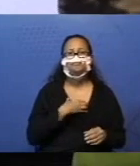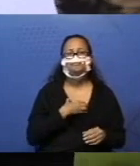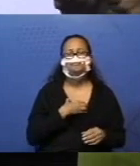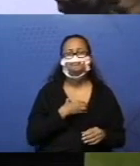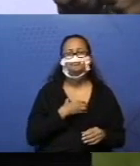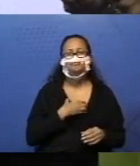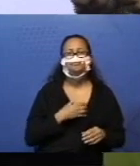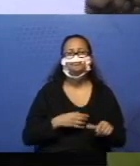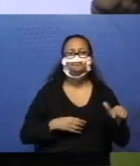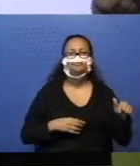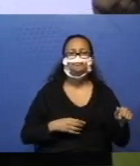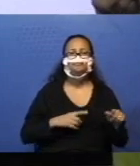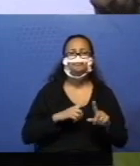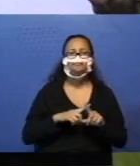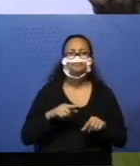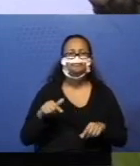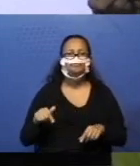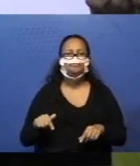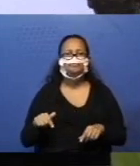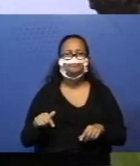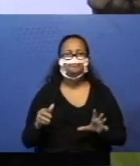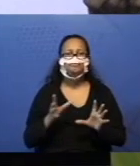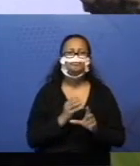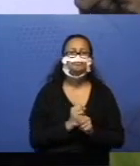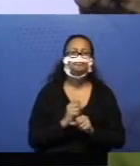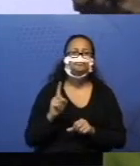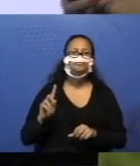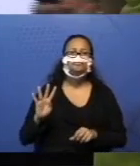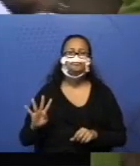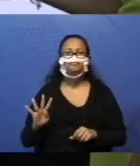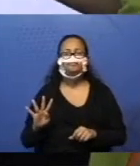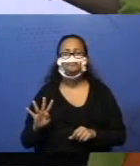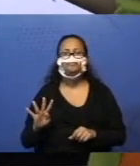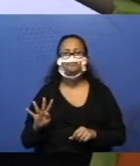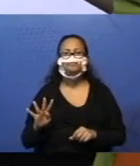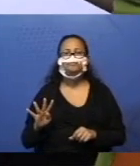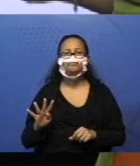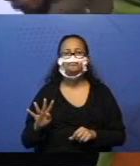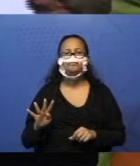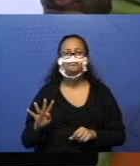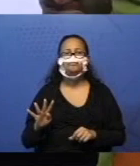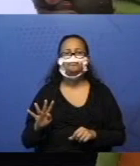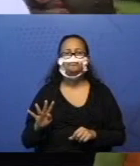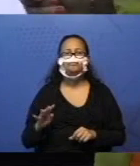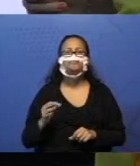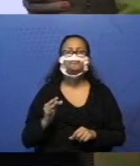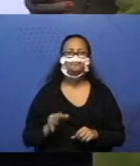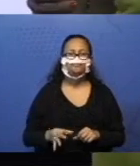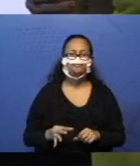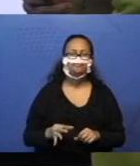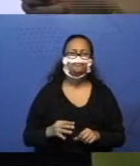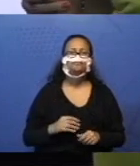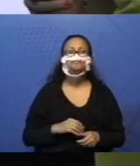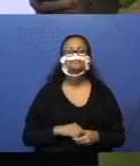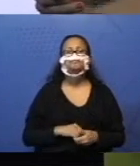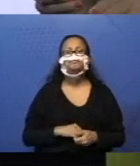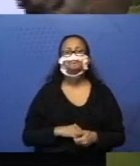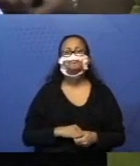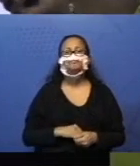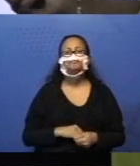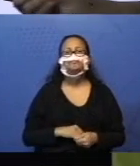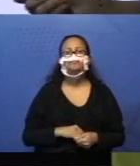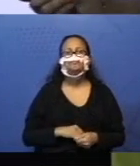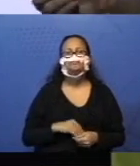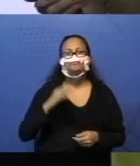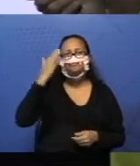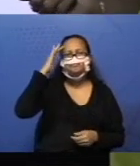Sete mais sete é quatorze? Será? É fácil também, né? Sete mais sete é quatorze. Essa aí a gente sabe de cor.